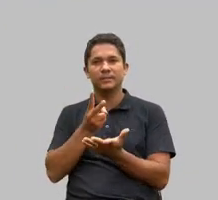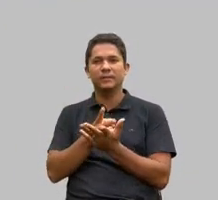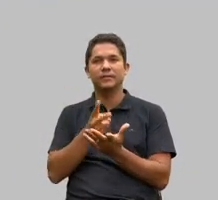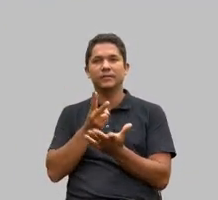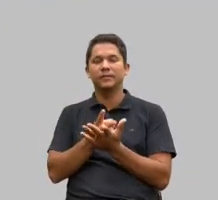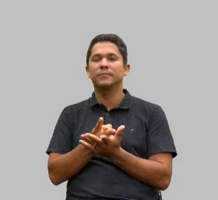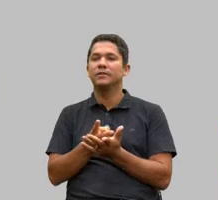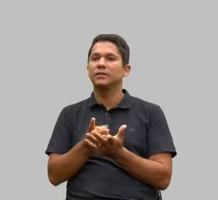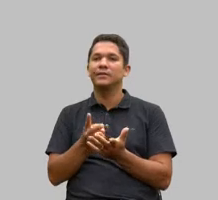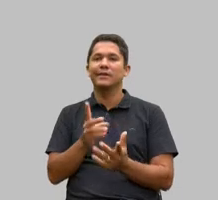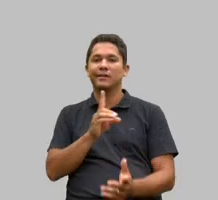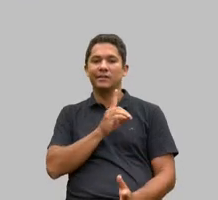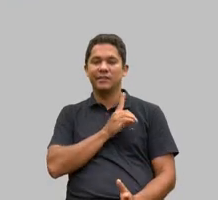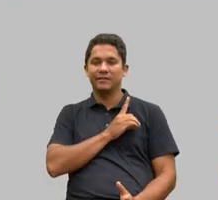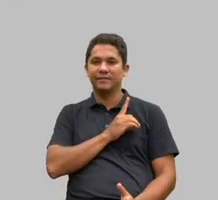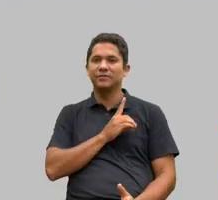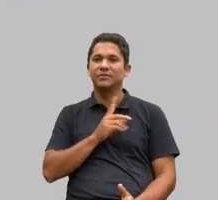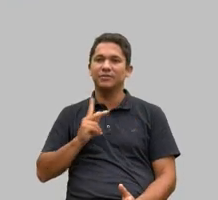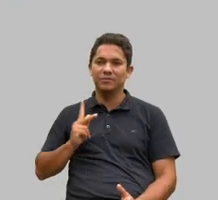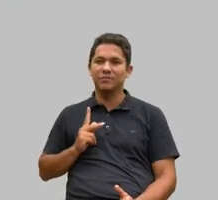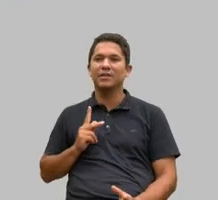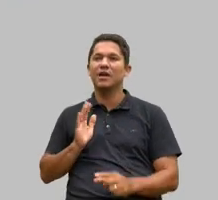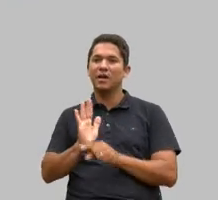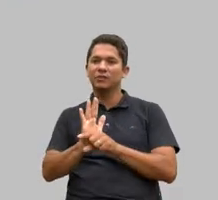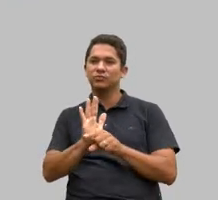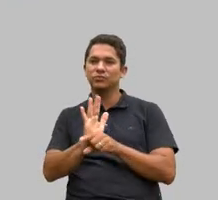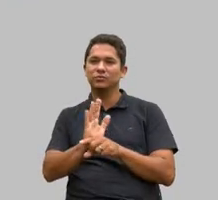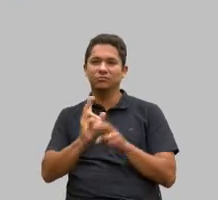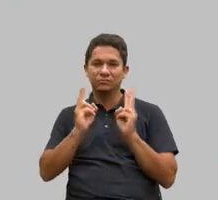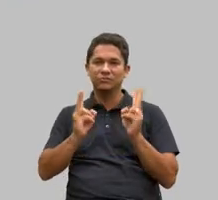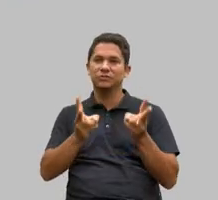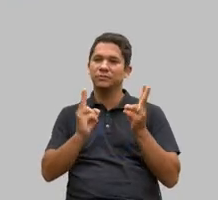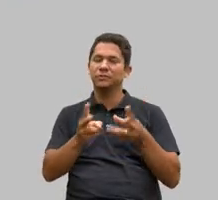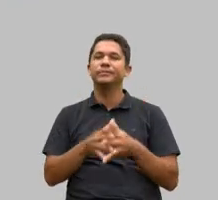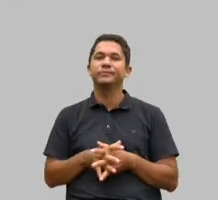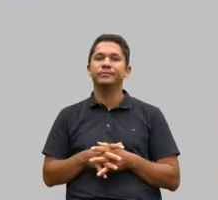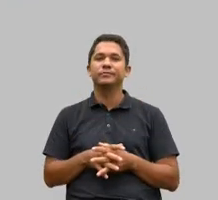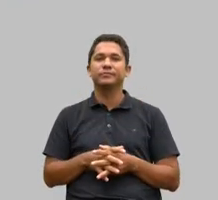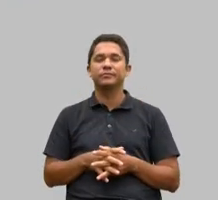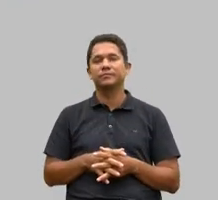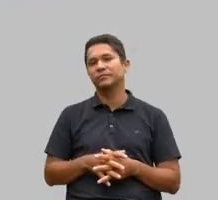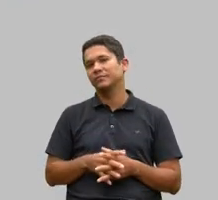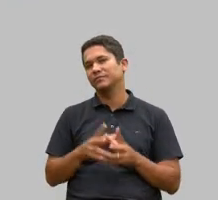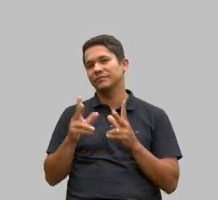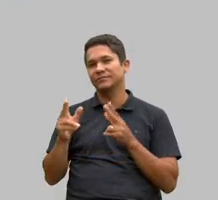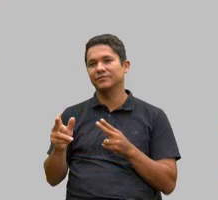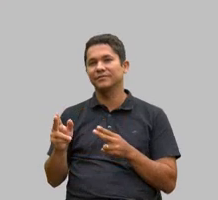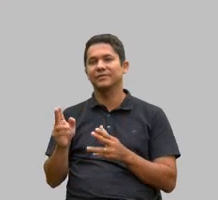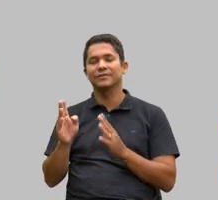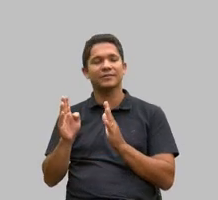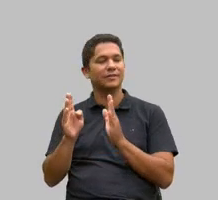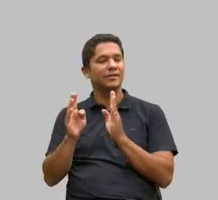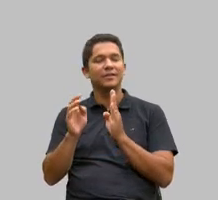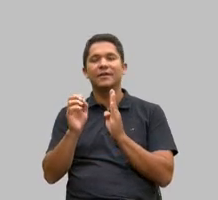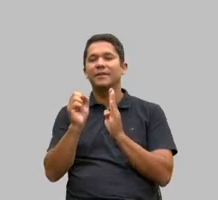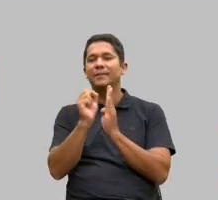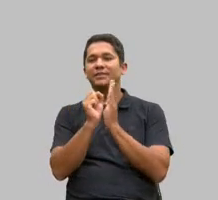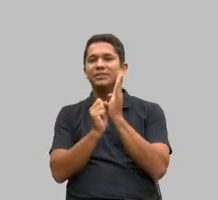e nos auxilia muito é uma pessoa que assim como o lá de Betinho o procurador o Areas